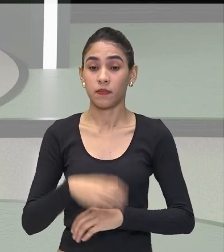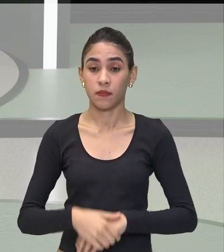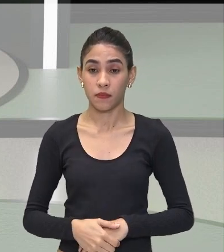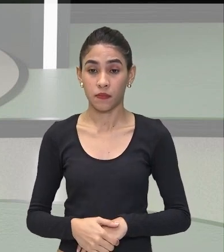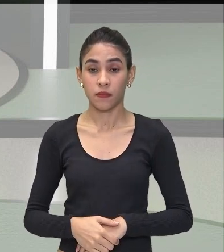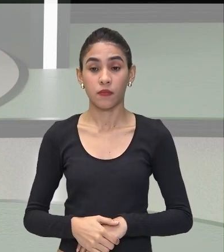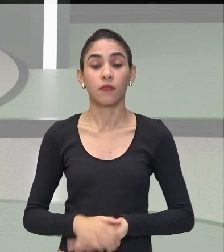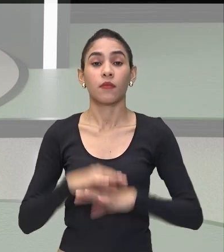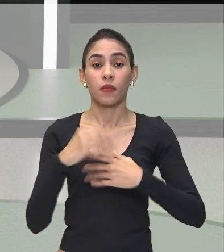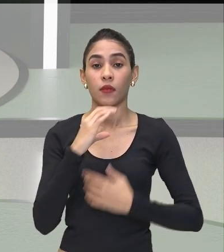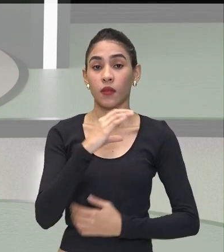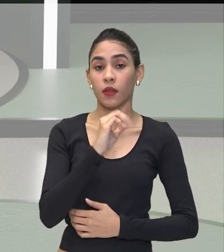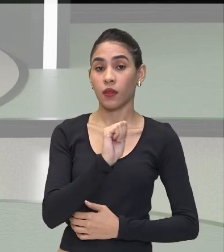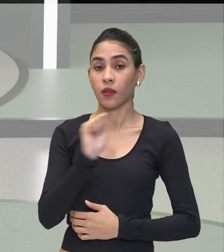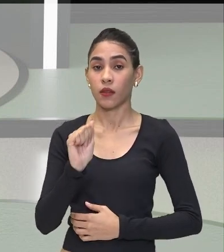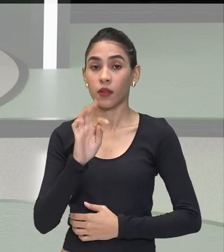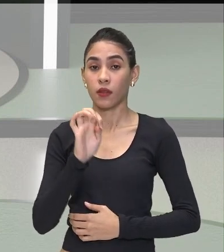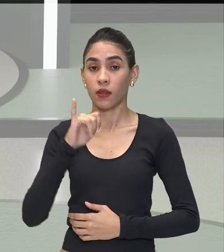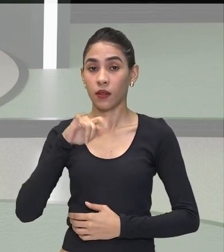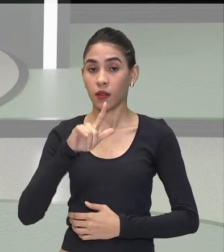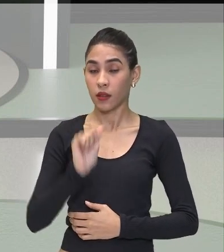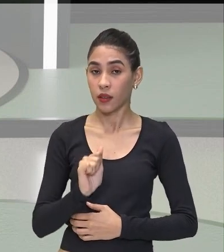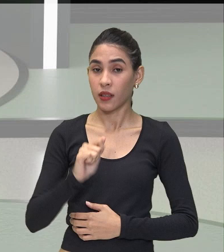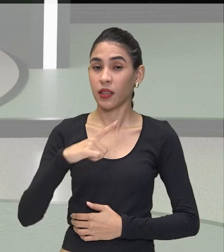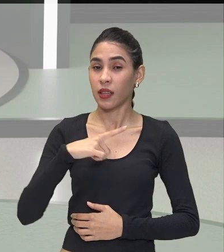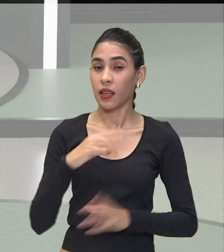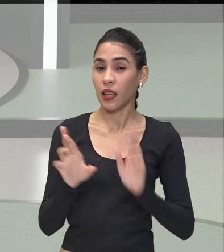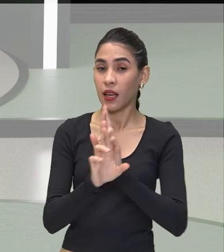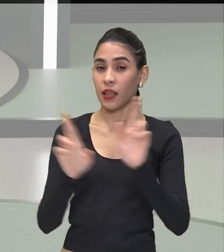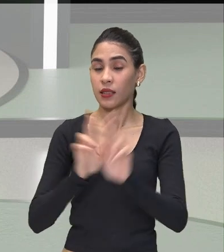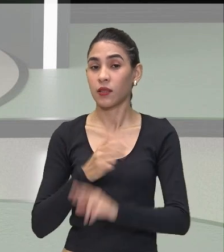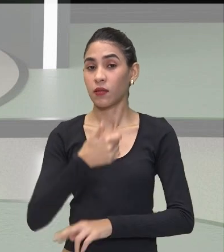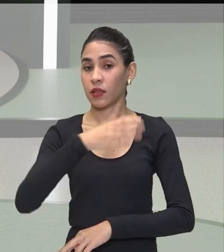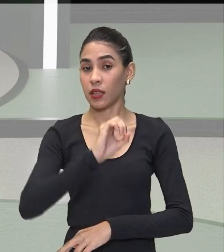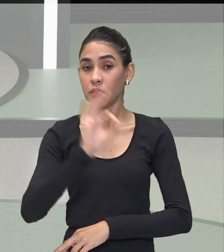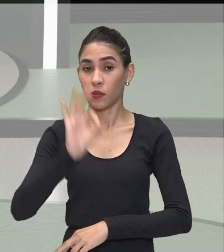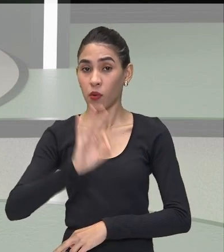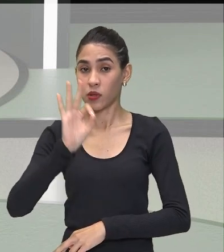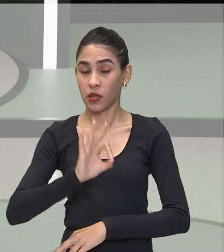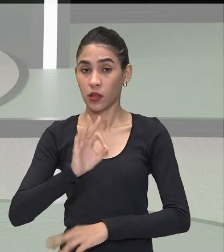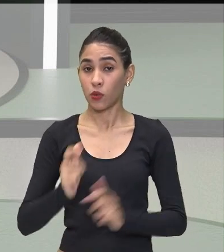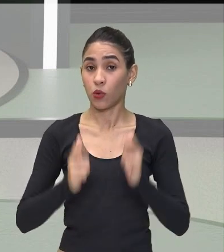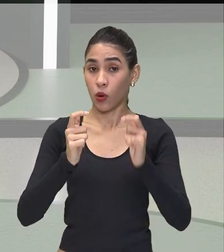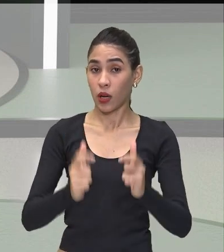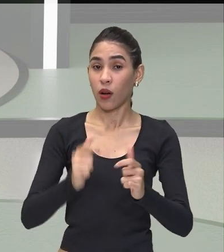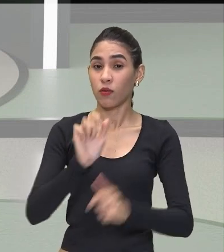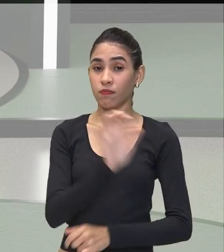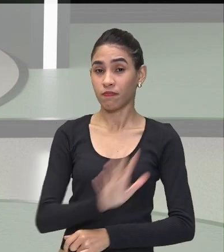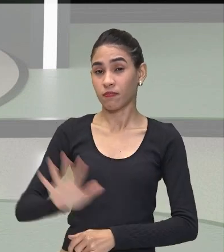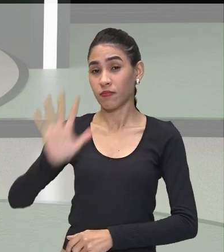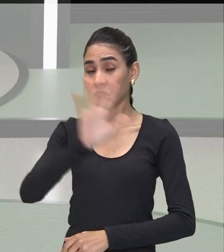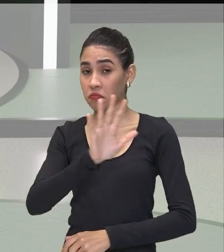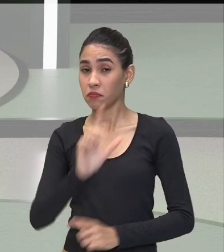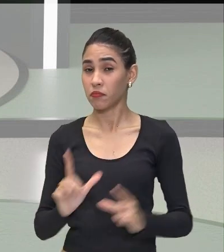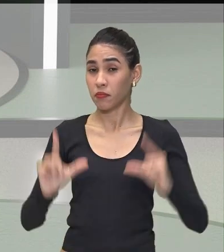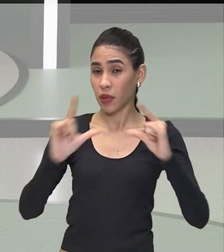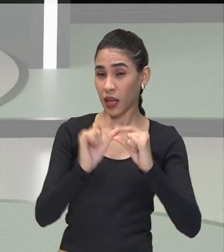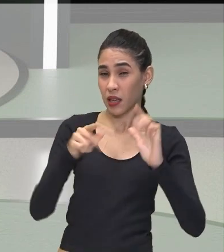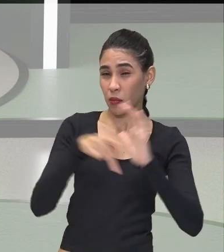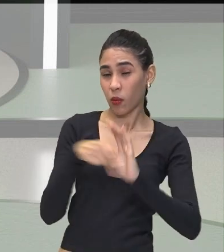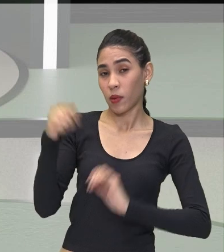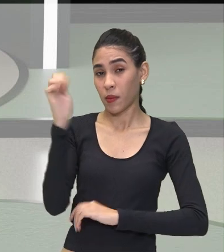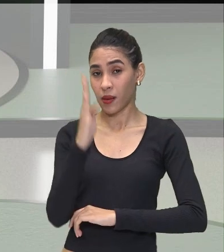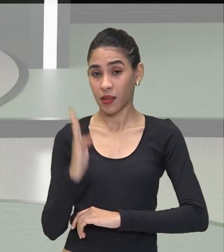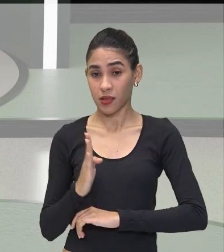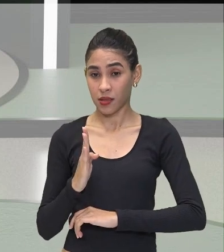bioma Caatinga Ele está relacionado Com 10% Do território Nacional Uma pequena Parte Do Brasil